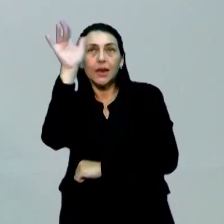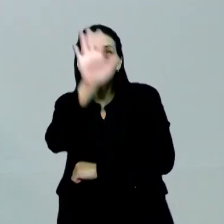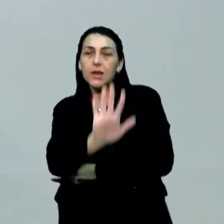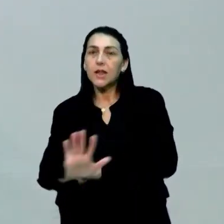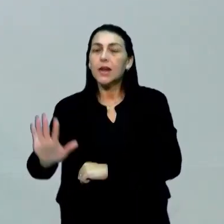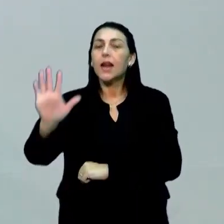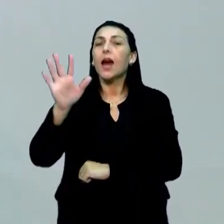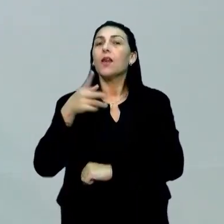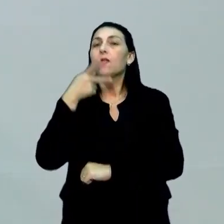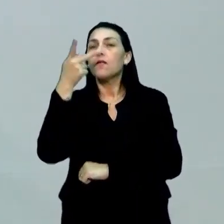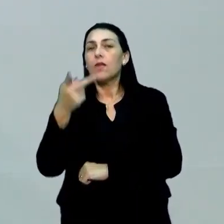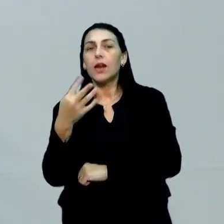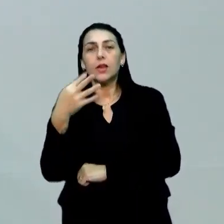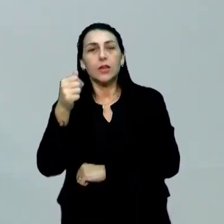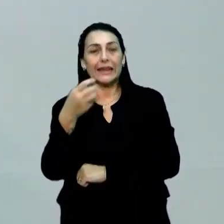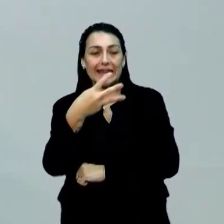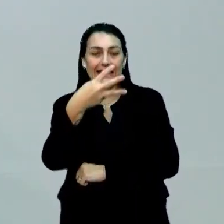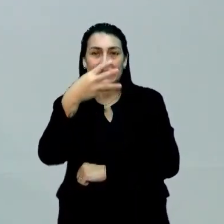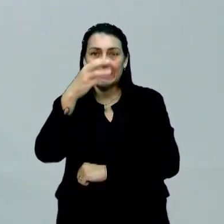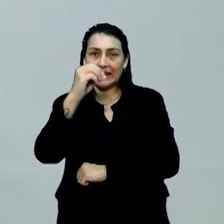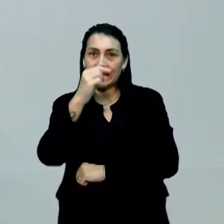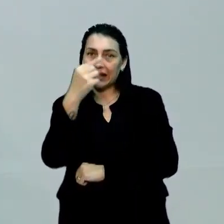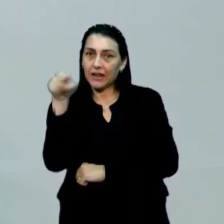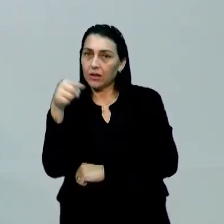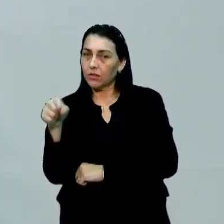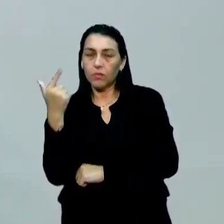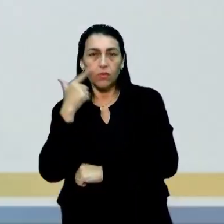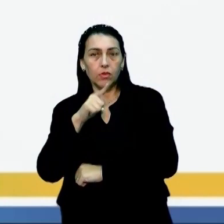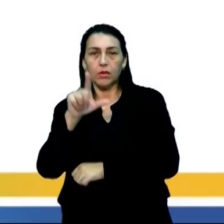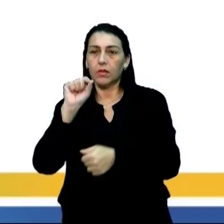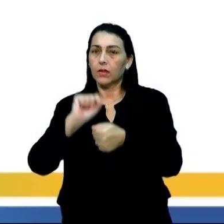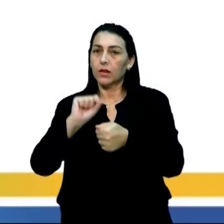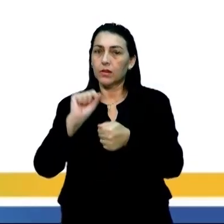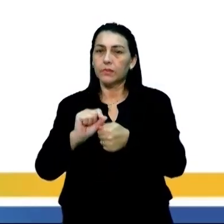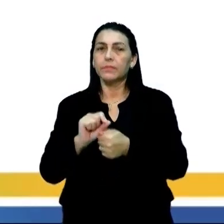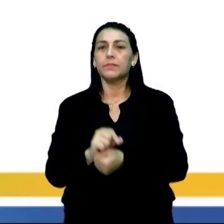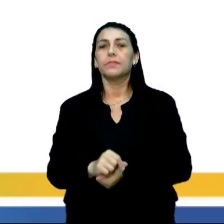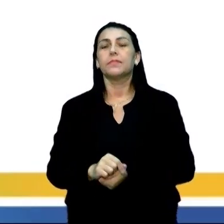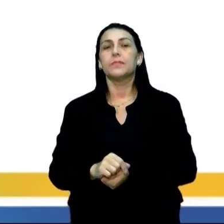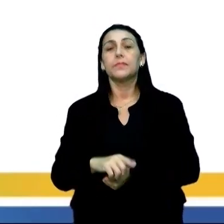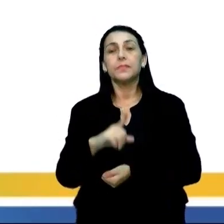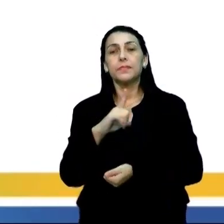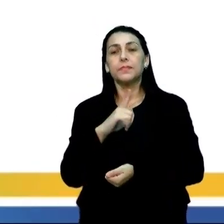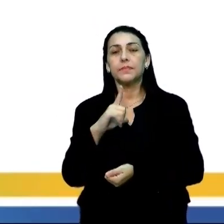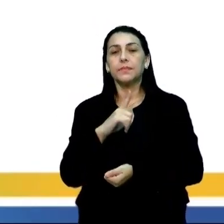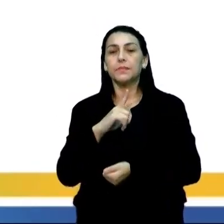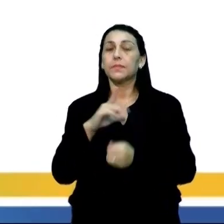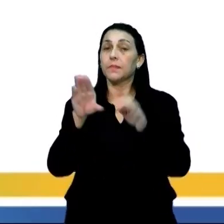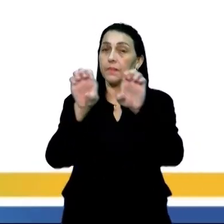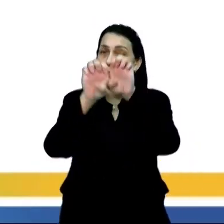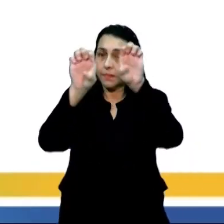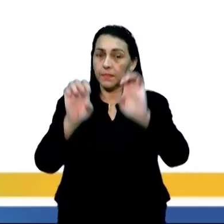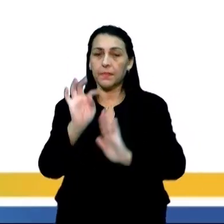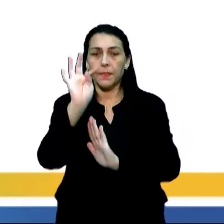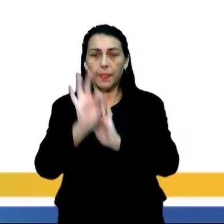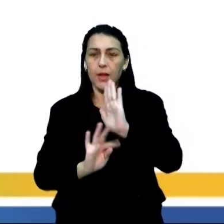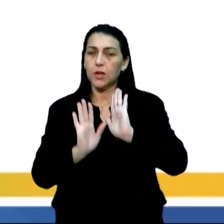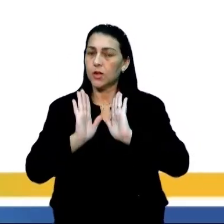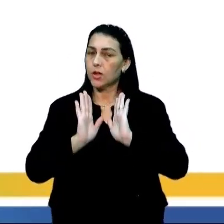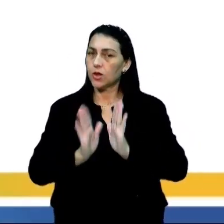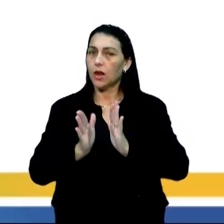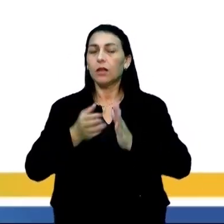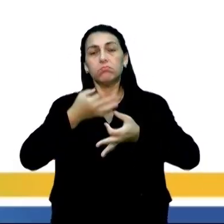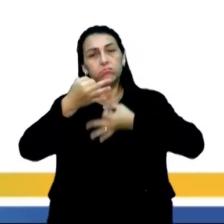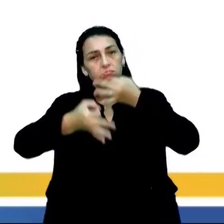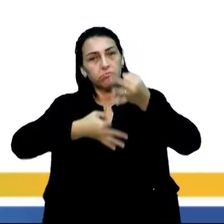você vai falar de tudo. Até porque em 30 linhas você não vai conseguir fazer isso. E aí, nós temos a estrutura do texto que nós já conversamos,